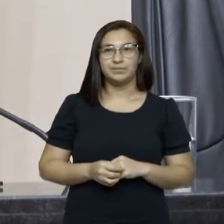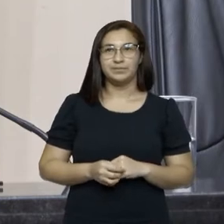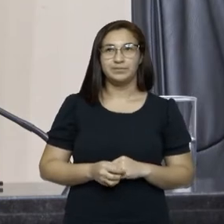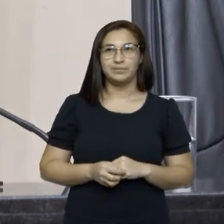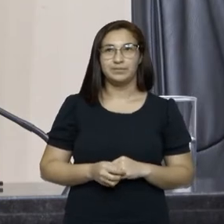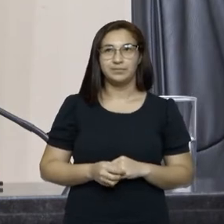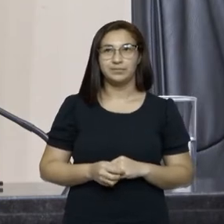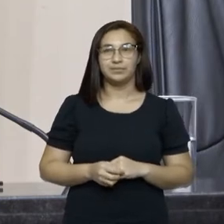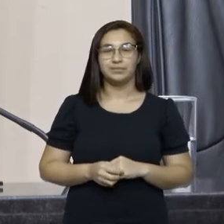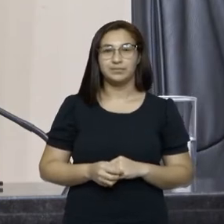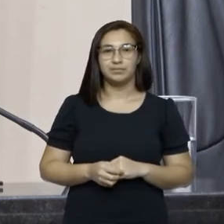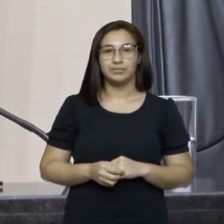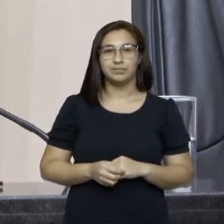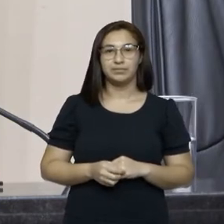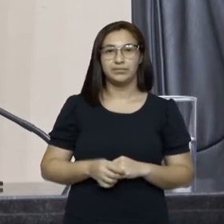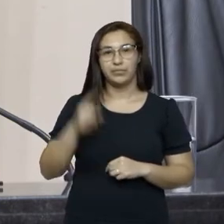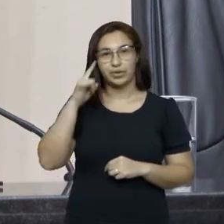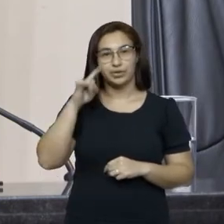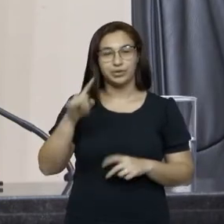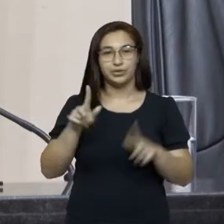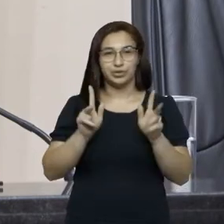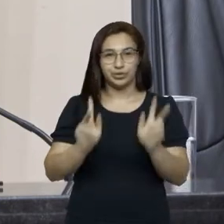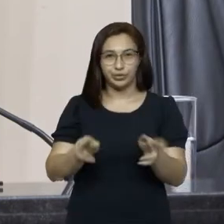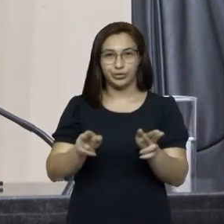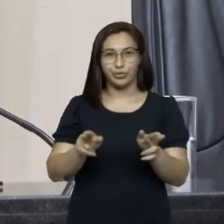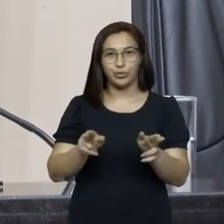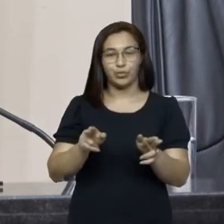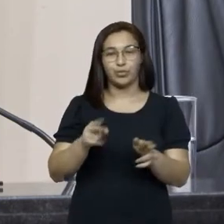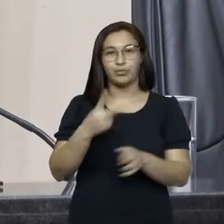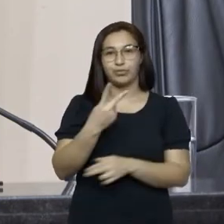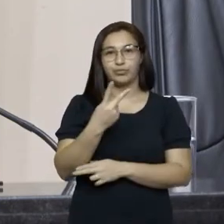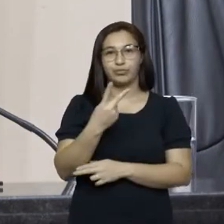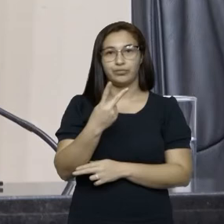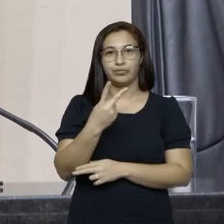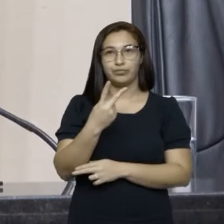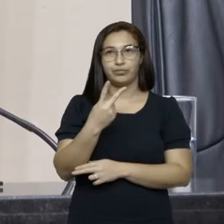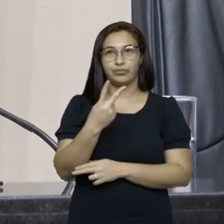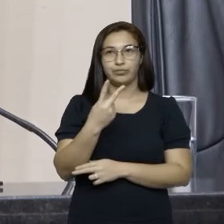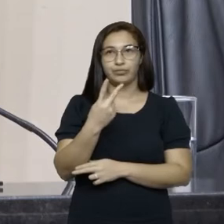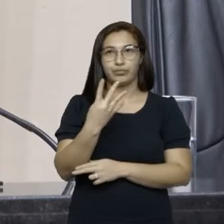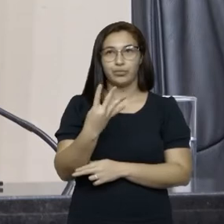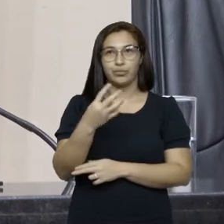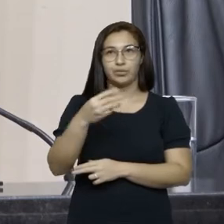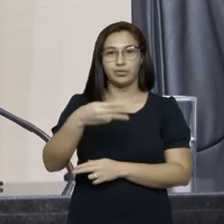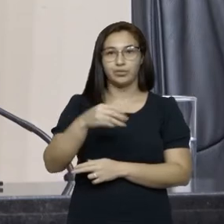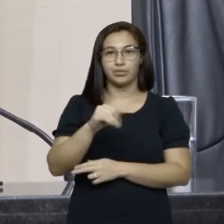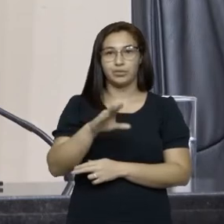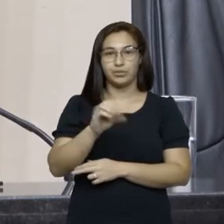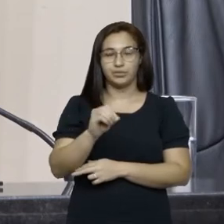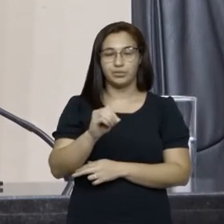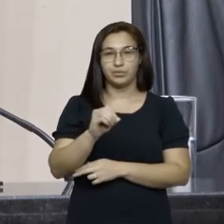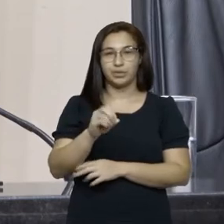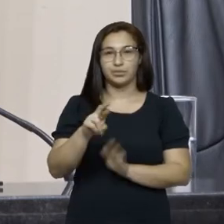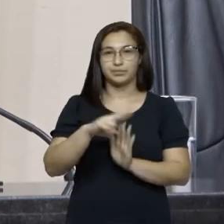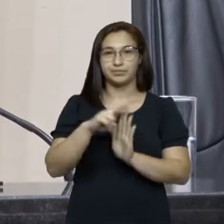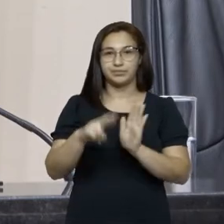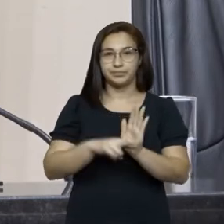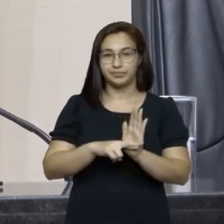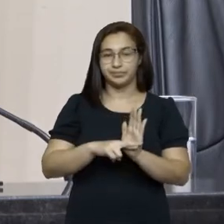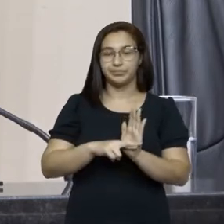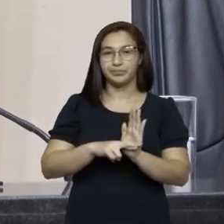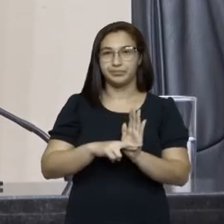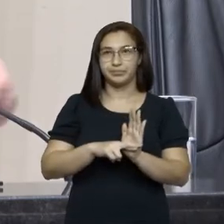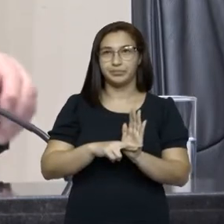para no mesmo dia, no dia 4 de maio, no horário regimental. Para constar,